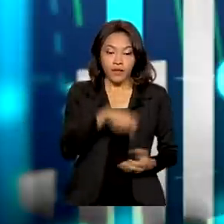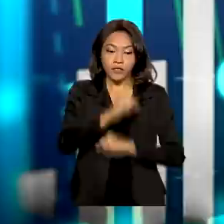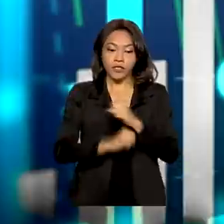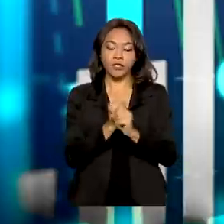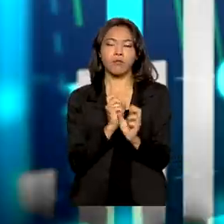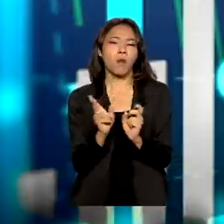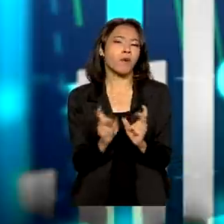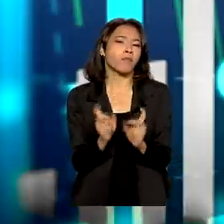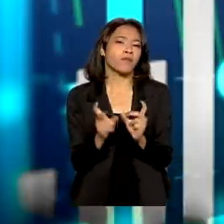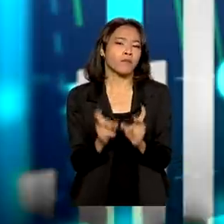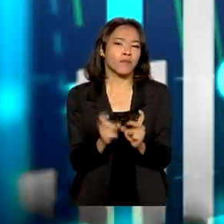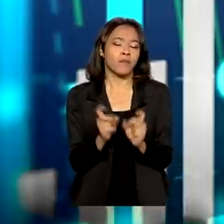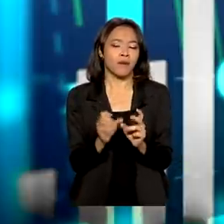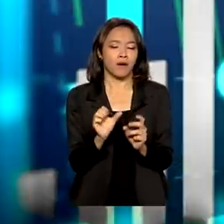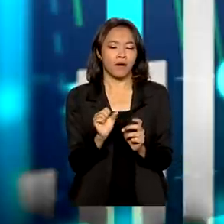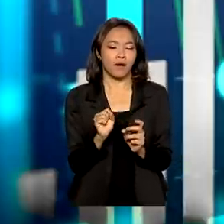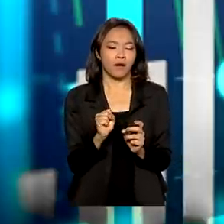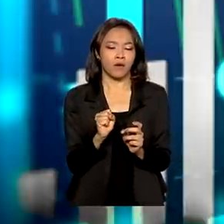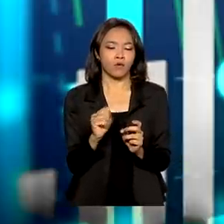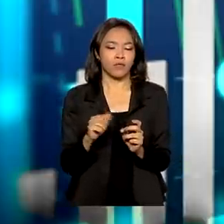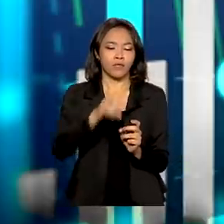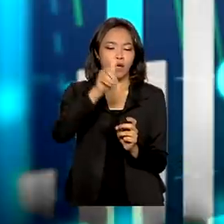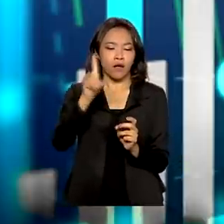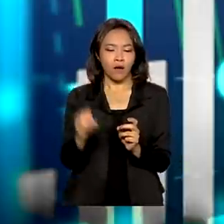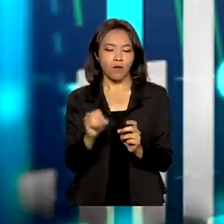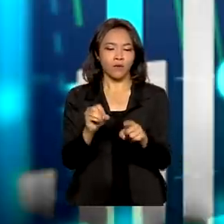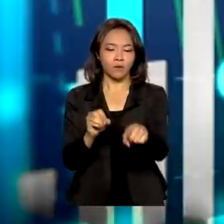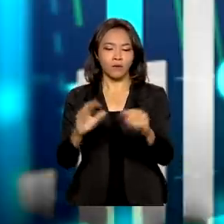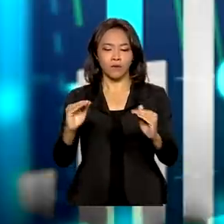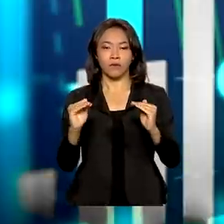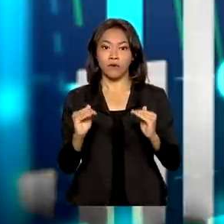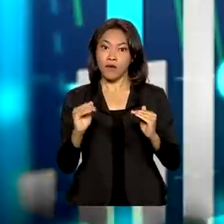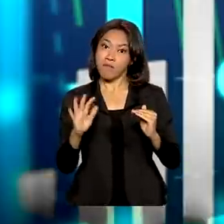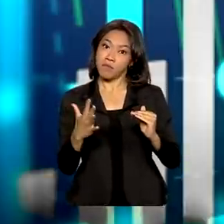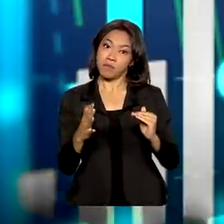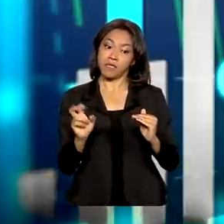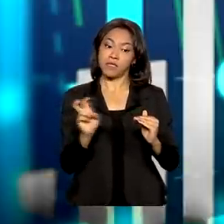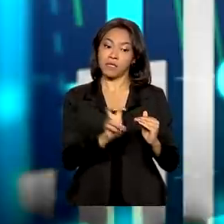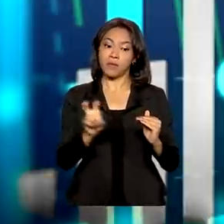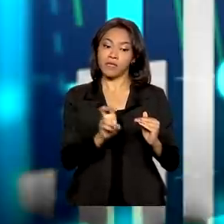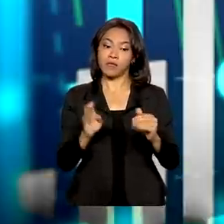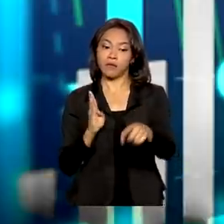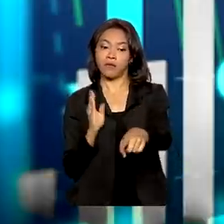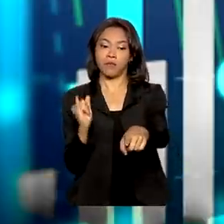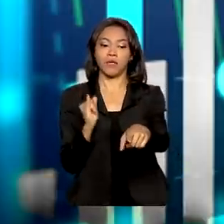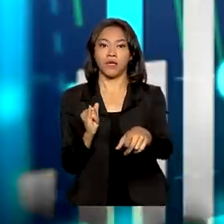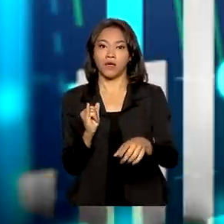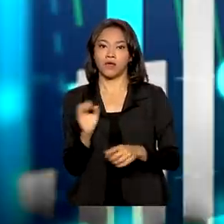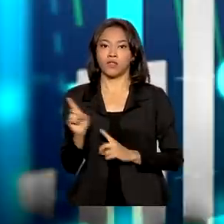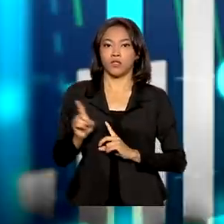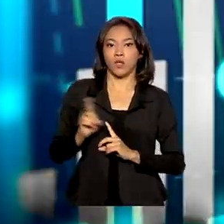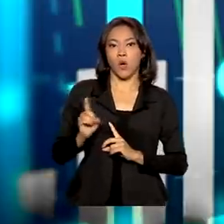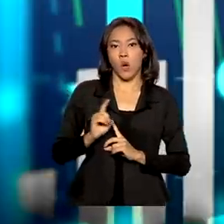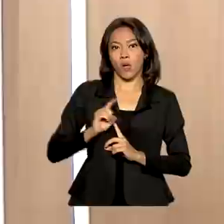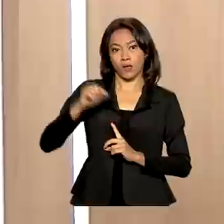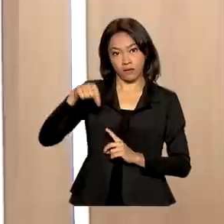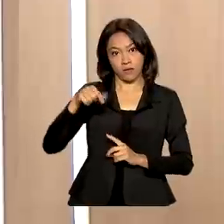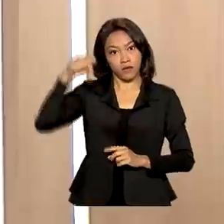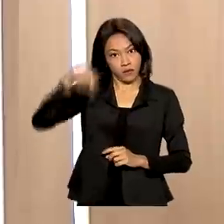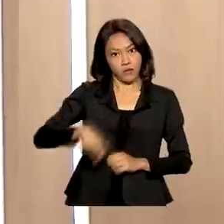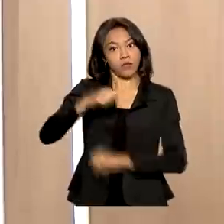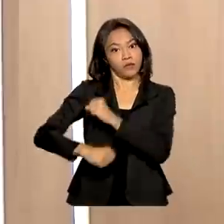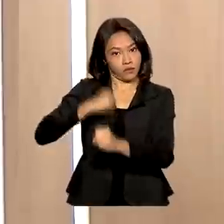é que o saldo, o superávit da balança comercial brasileira, chegue a alguma coisa em torno de 55 bilhões de dólares em 2022.